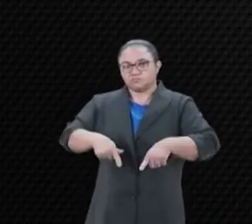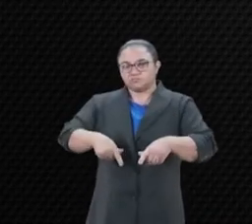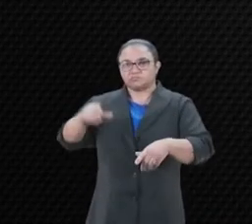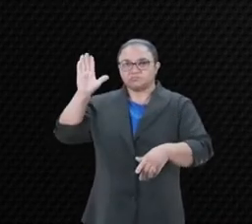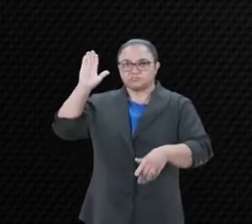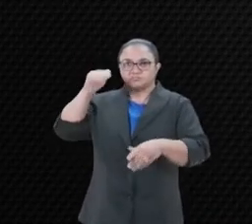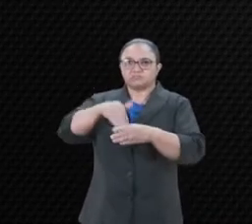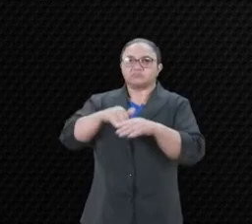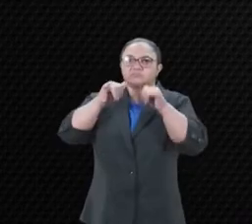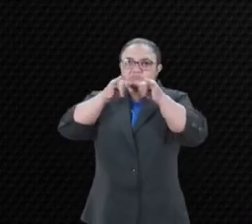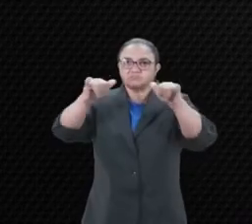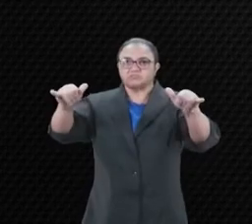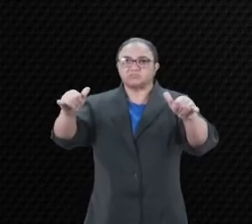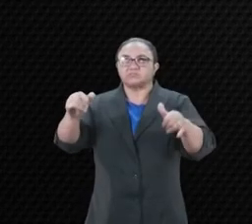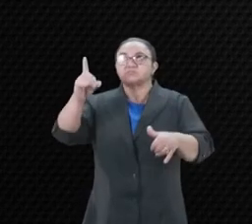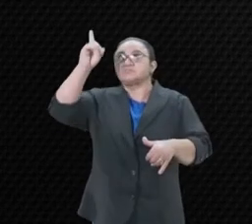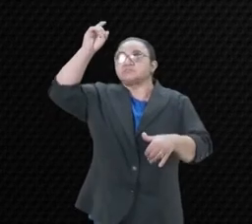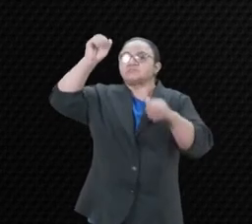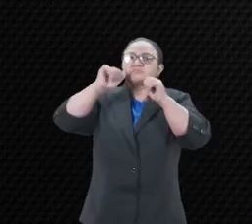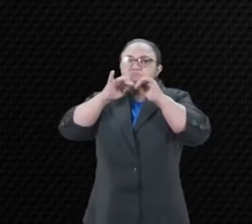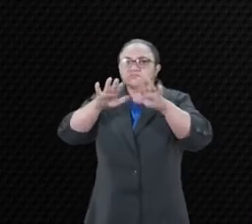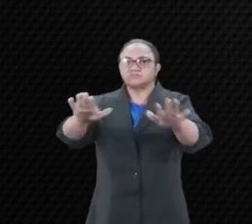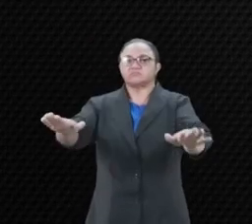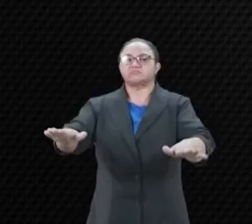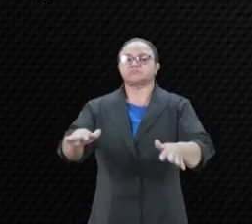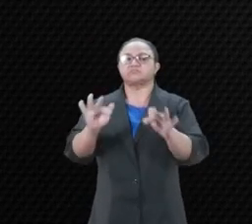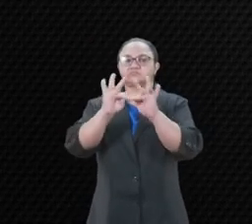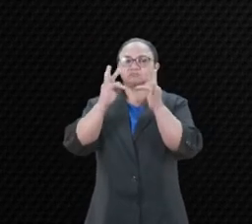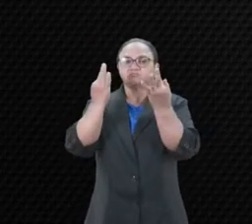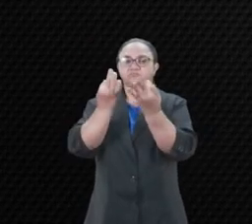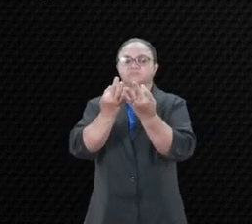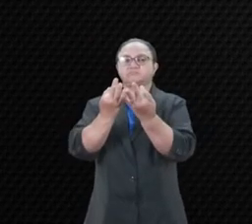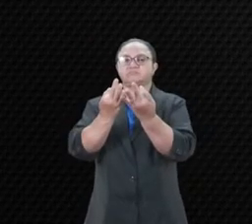atos de campanha. Que Deus conforte a família!